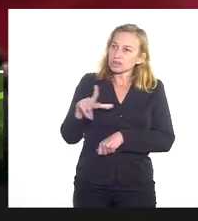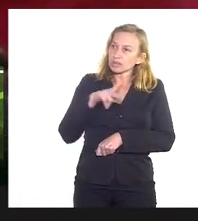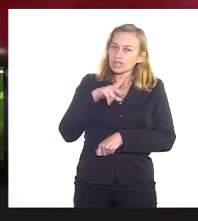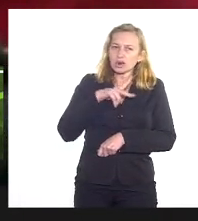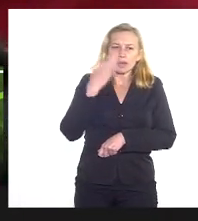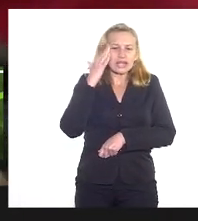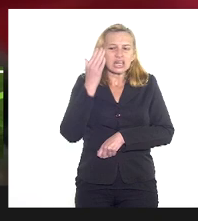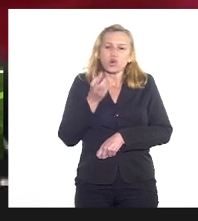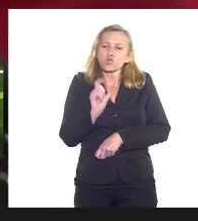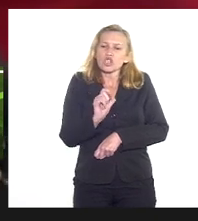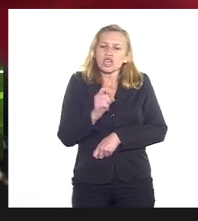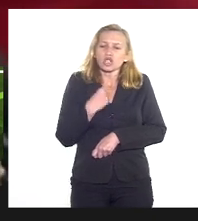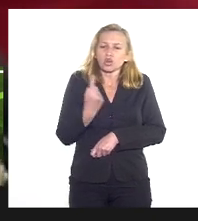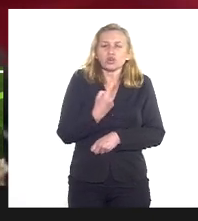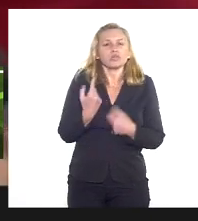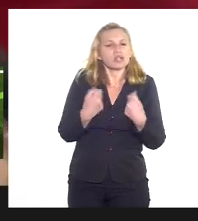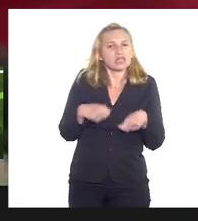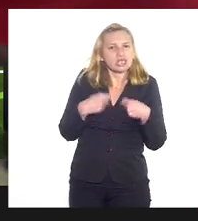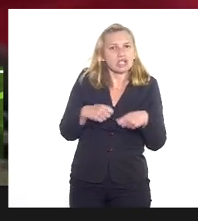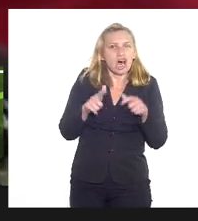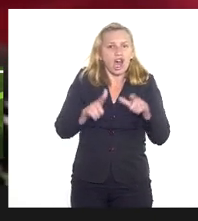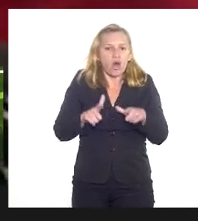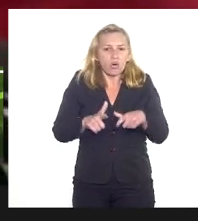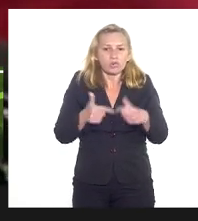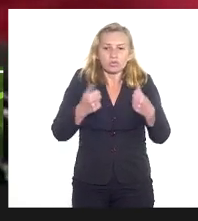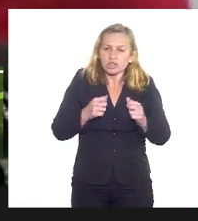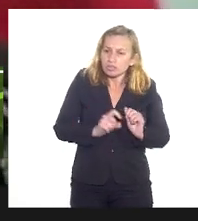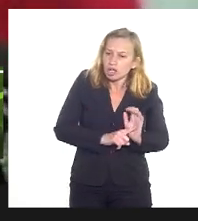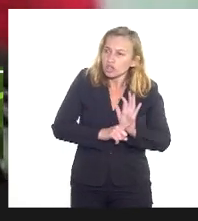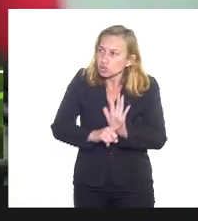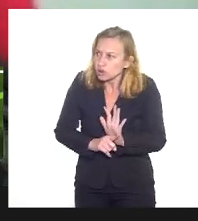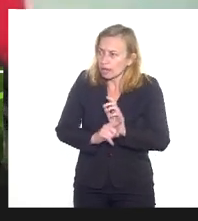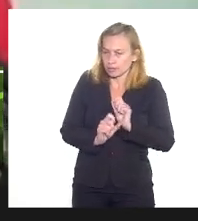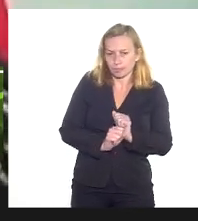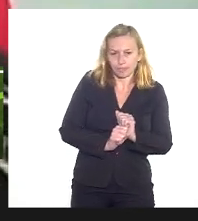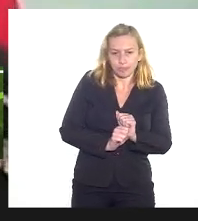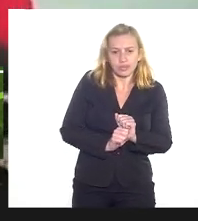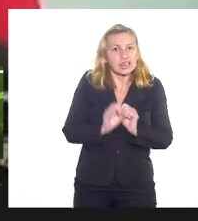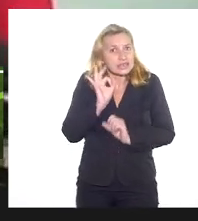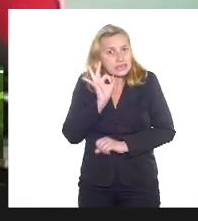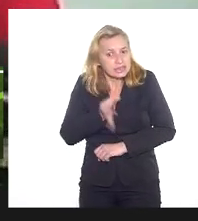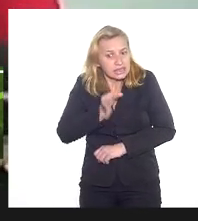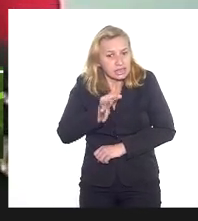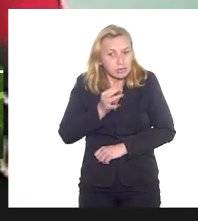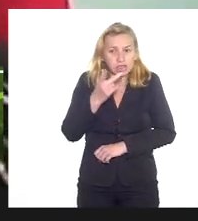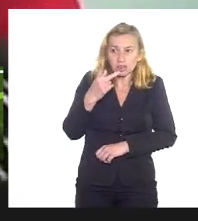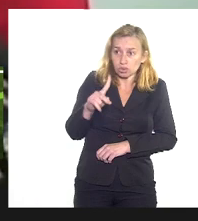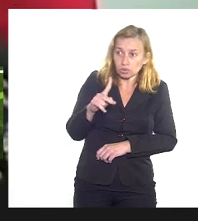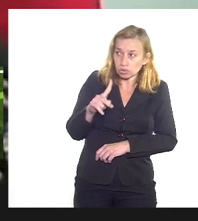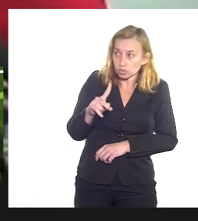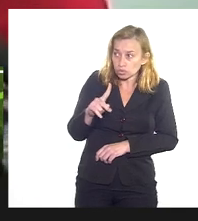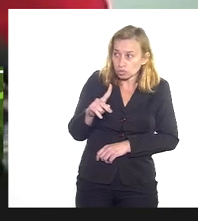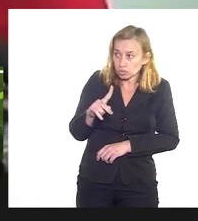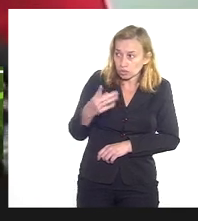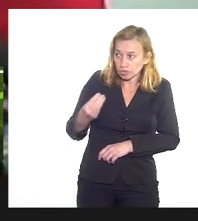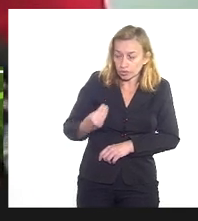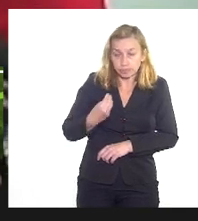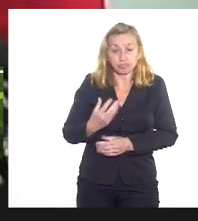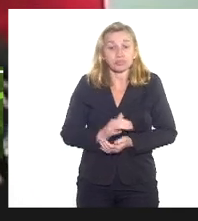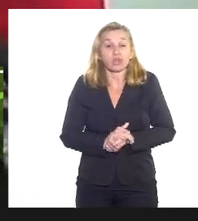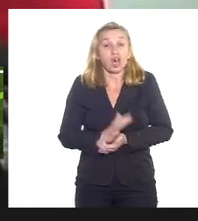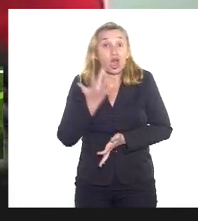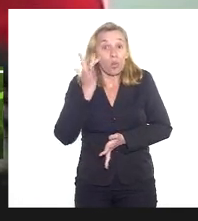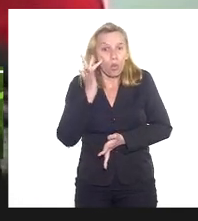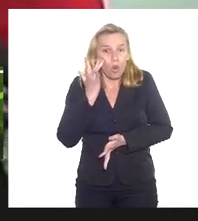precisamos, o que é onde nós podemos contribuir especificamente no seu caso. Dizer que eu acho